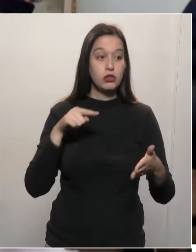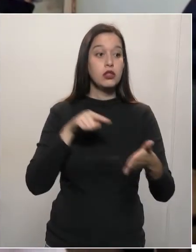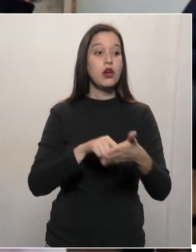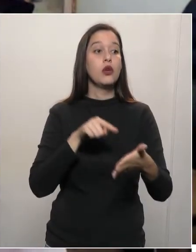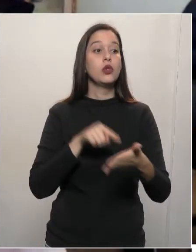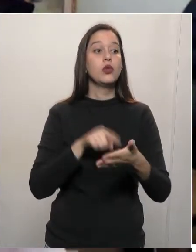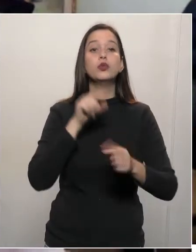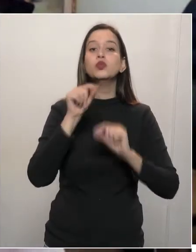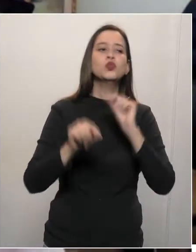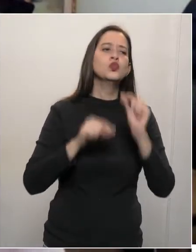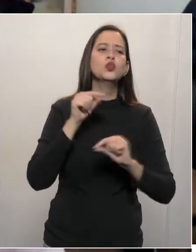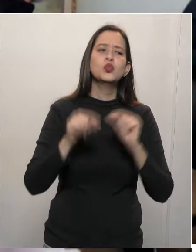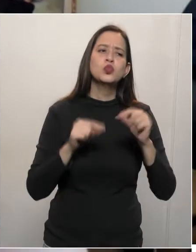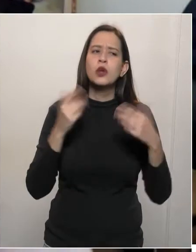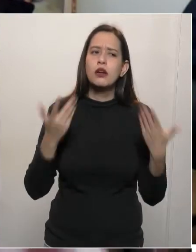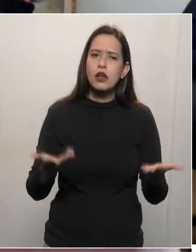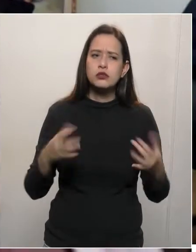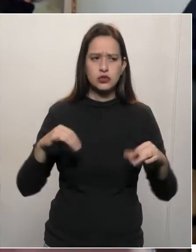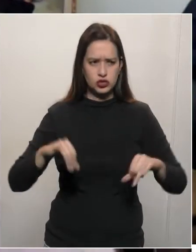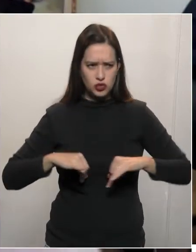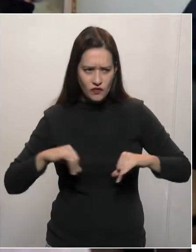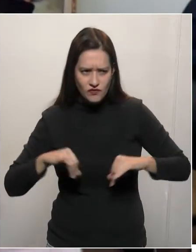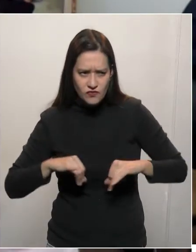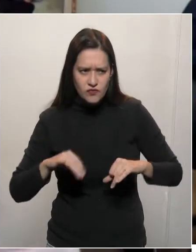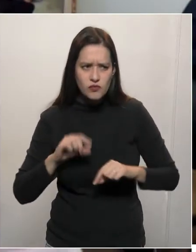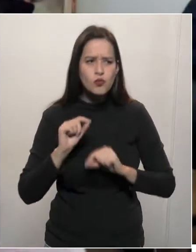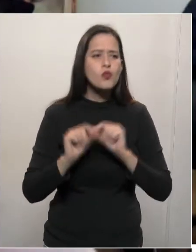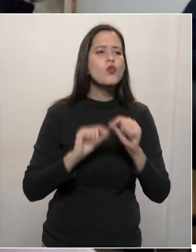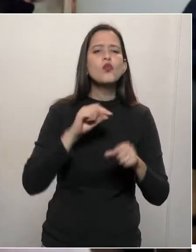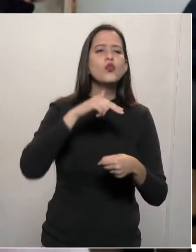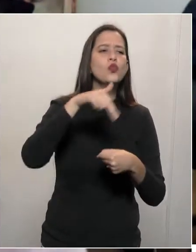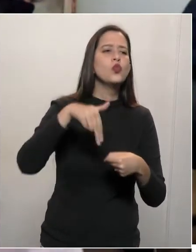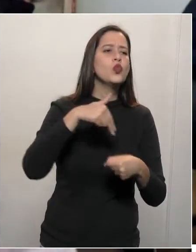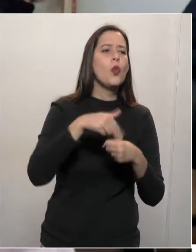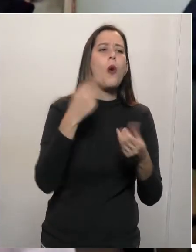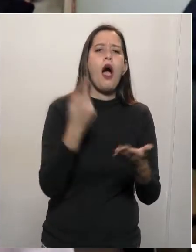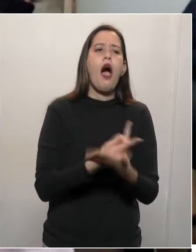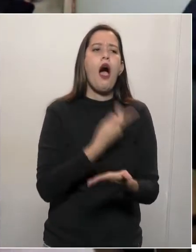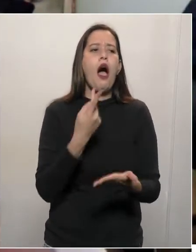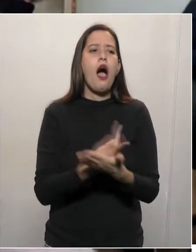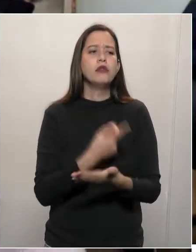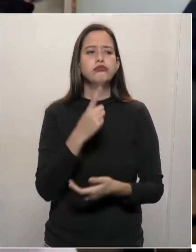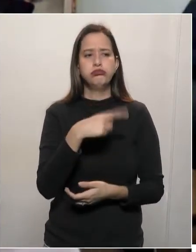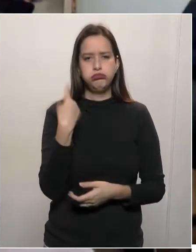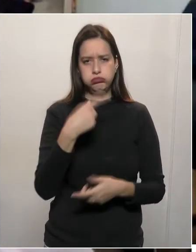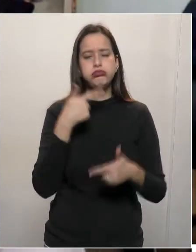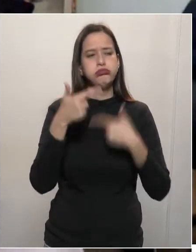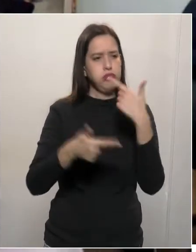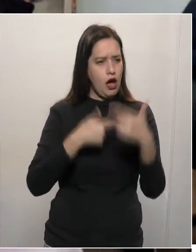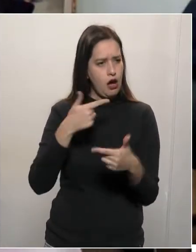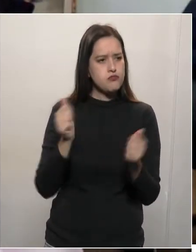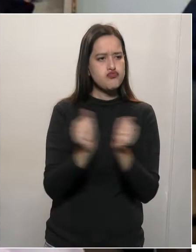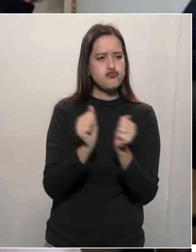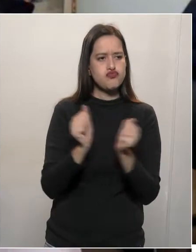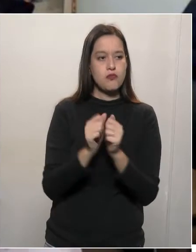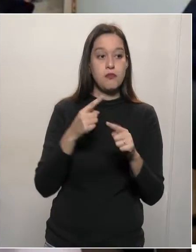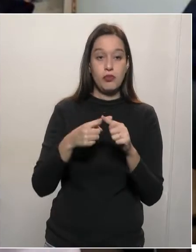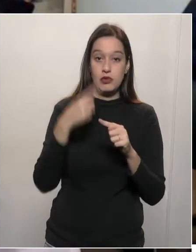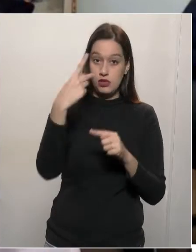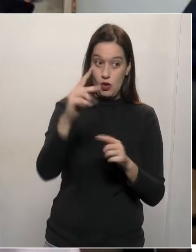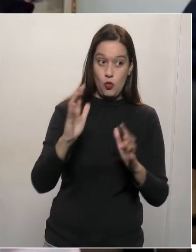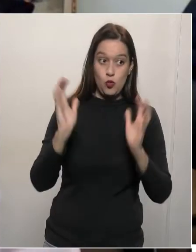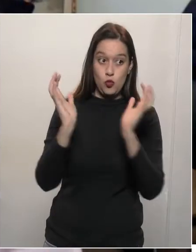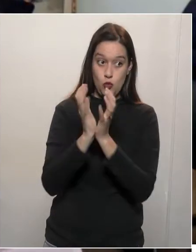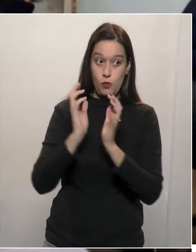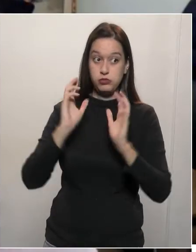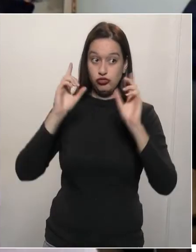Quais são os casos que estão fora da lei e nós vamos trabalhar juntos. A comissão que a vossa excelência faz, ele trabalha e a comissão que eu trabalho, que é a comissão de